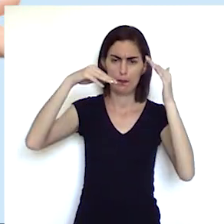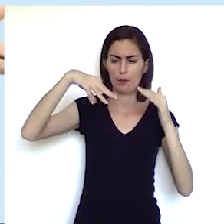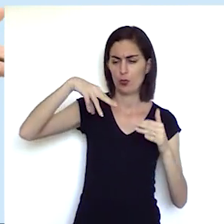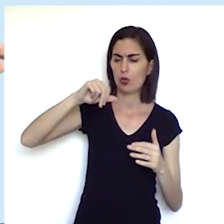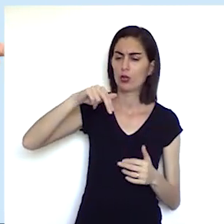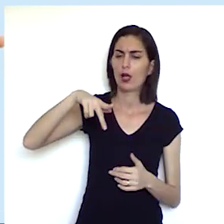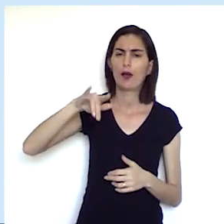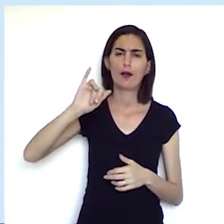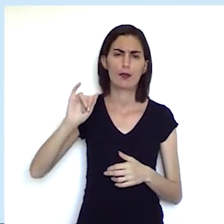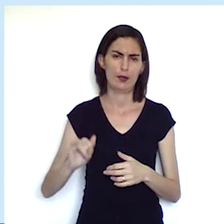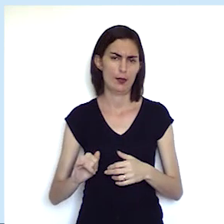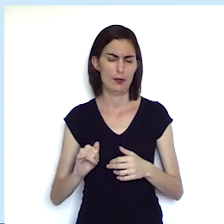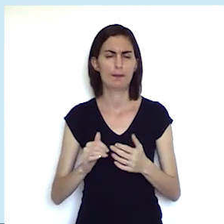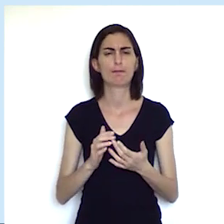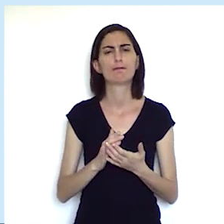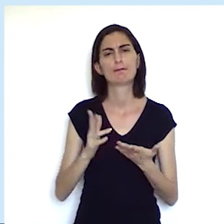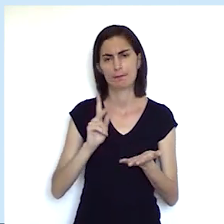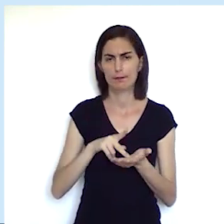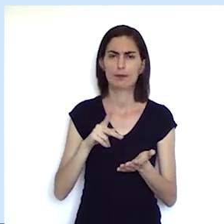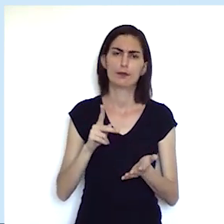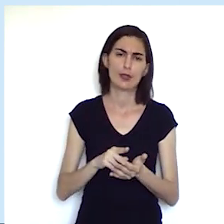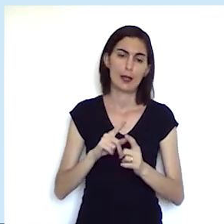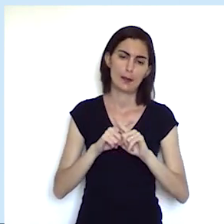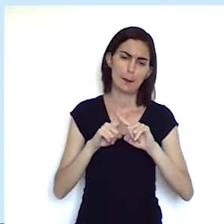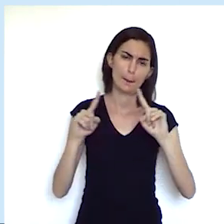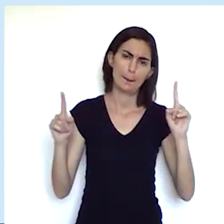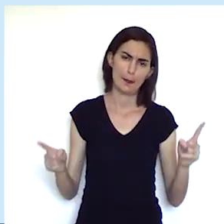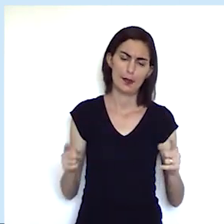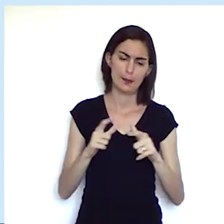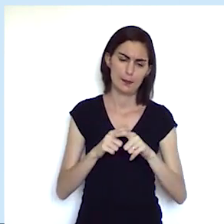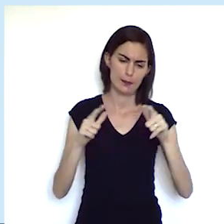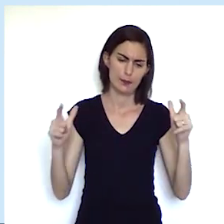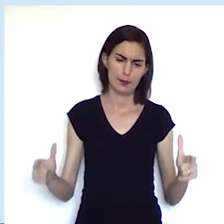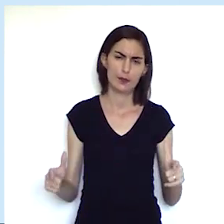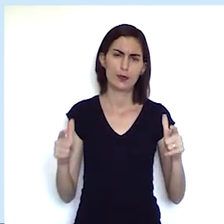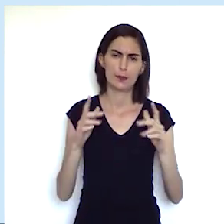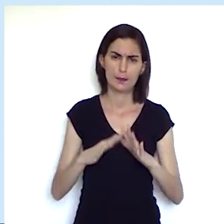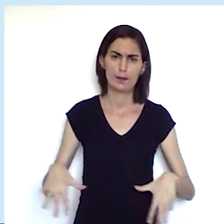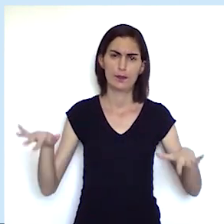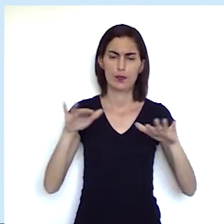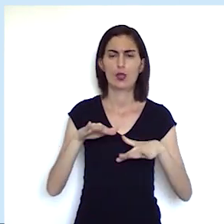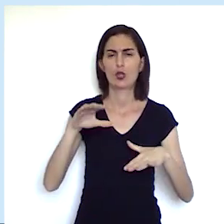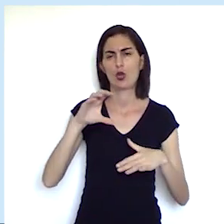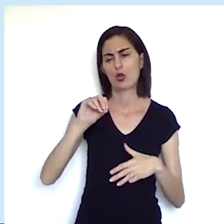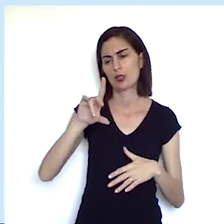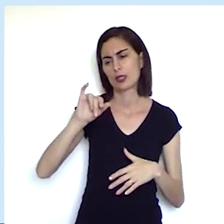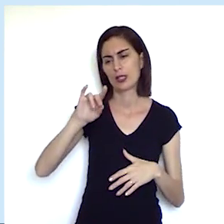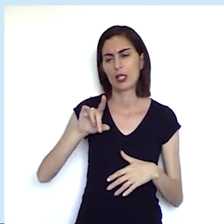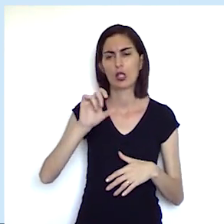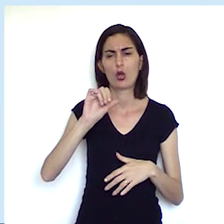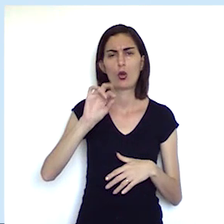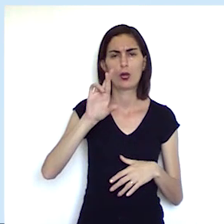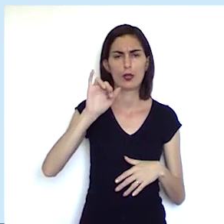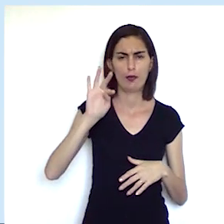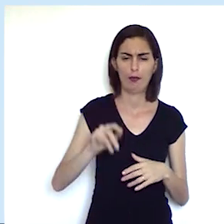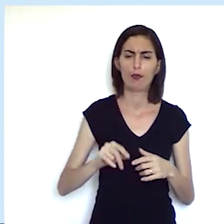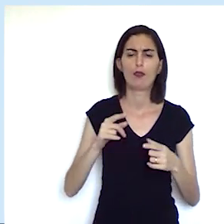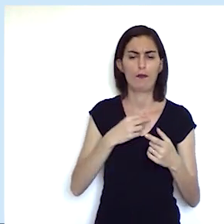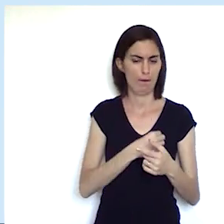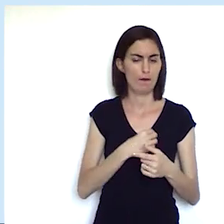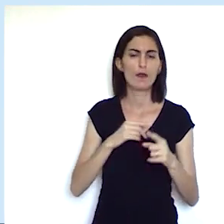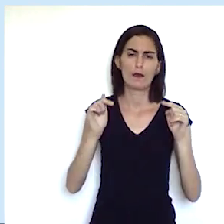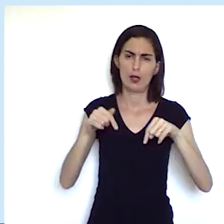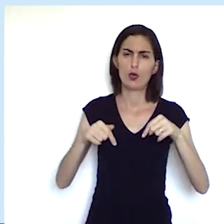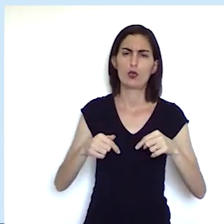algumas seculares é verdade mas a maioria dos países no ocidente e até no oriente vivem sob o sistema